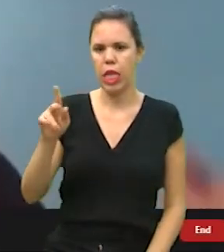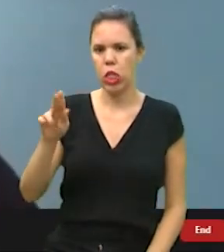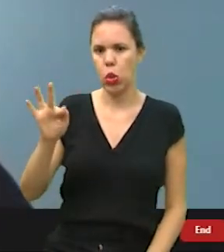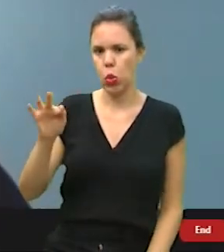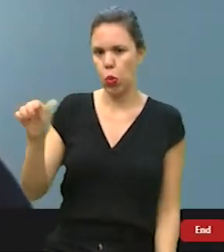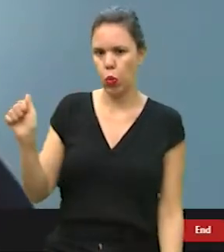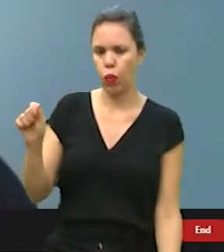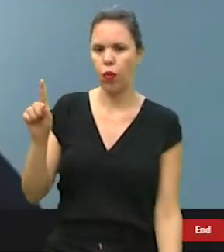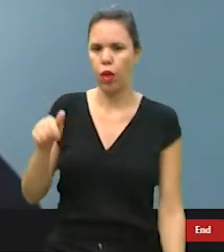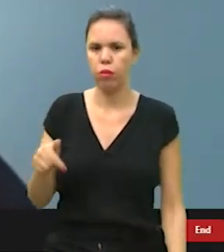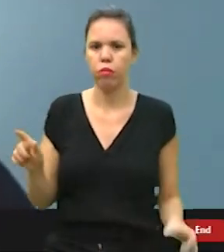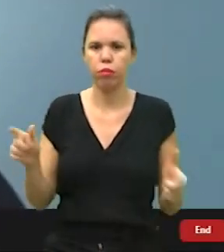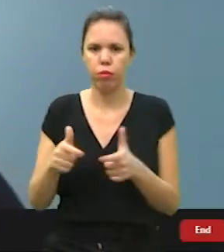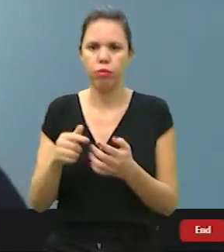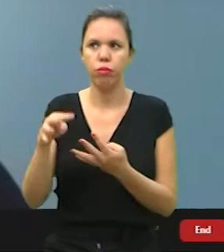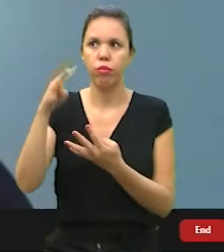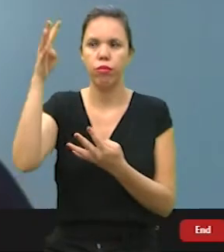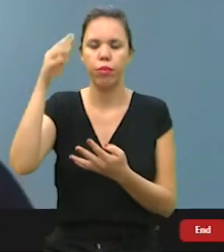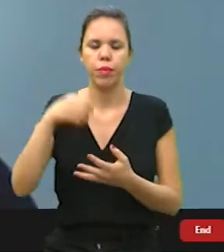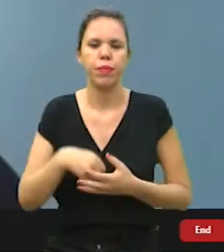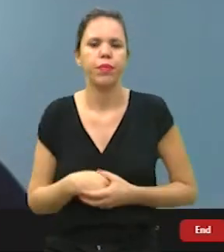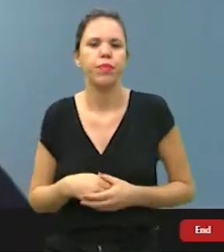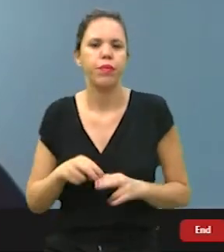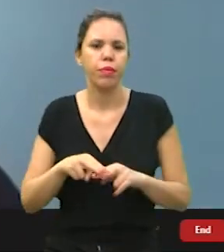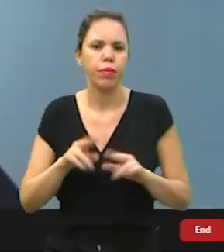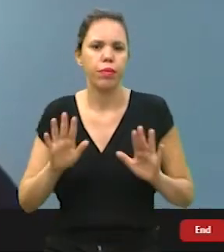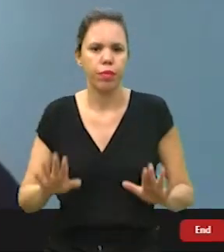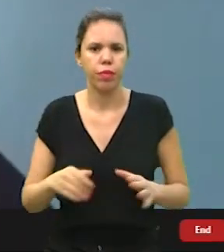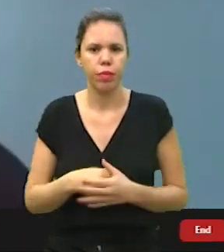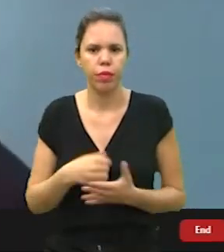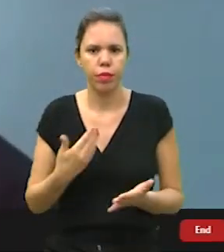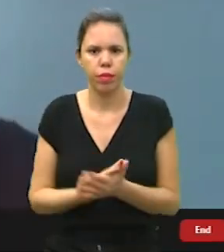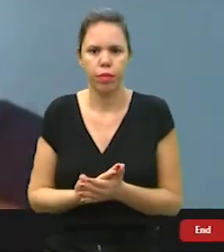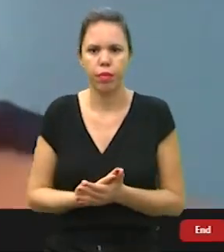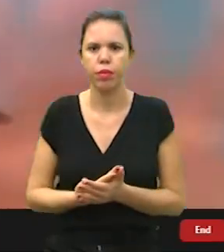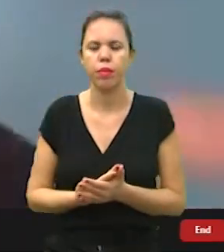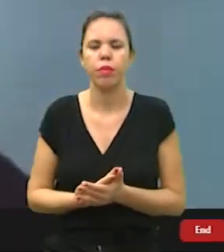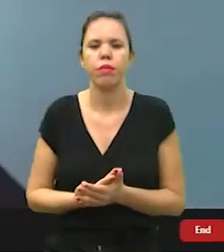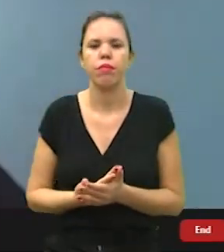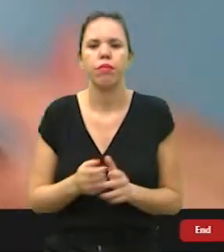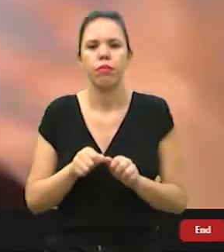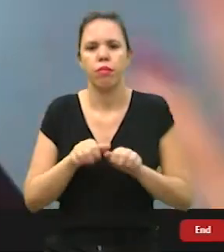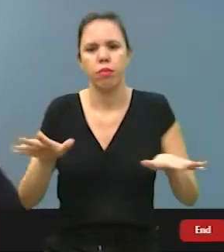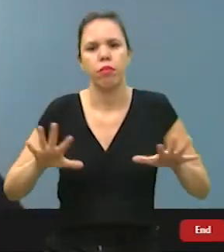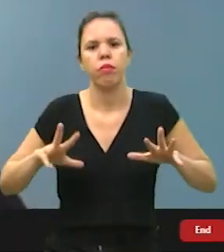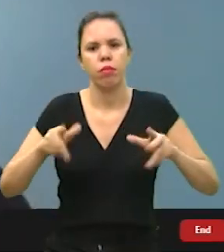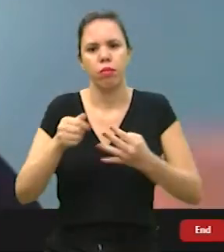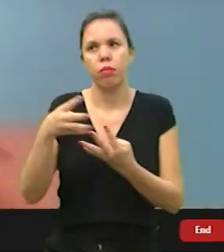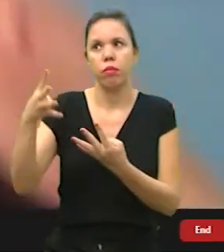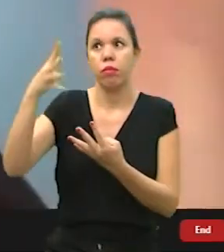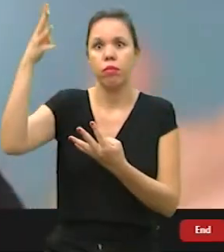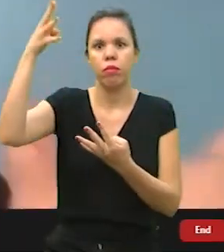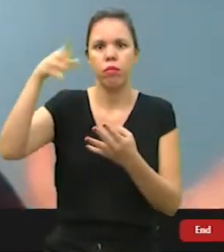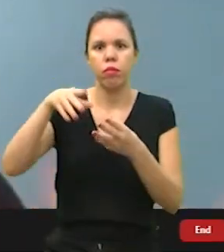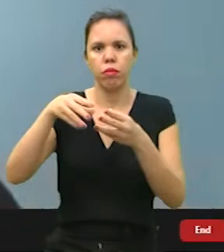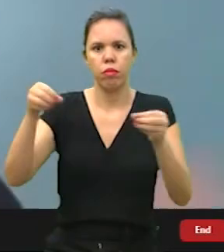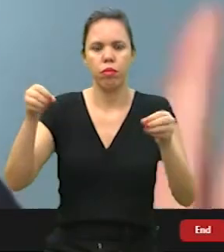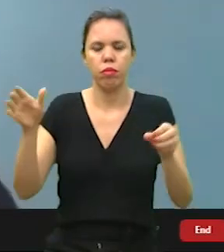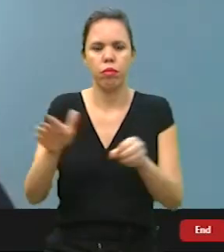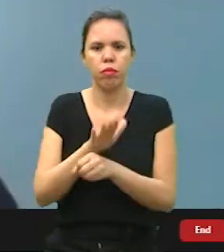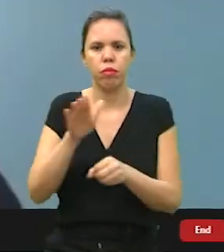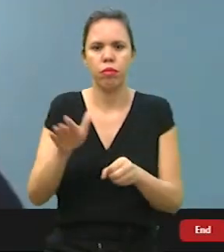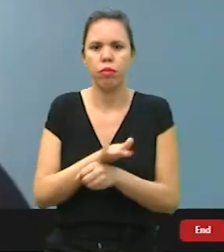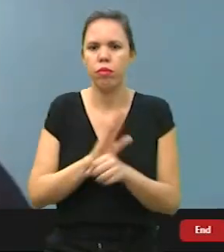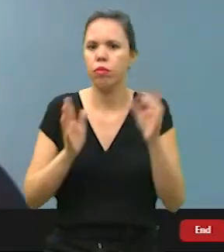gente viu essa diminuição dos gases, porém, até dissipar todos os gases que já estão